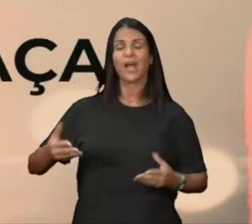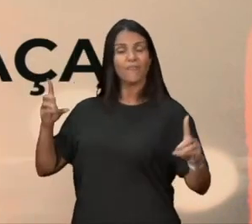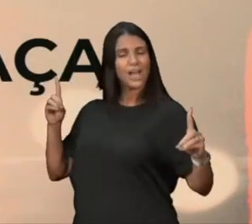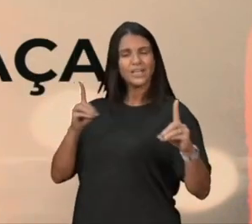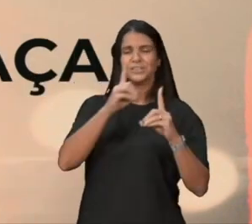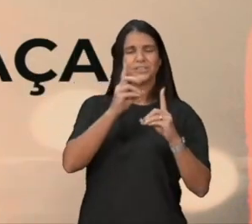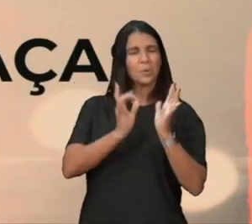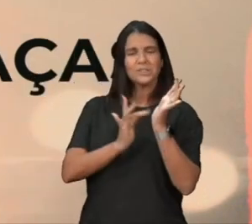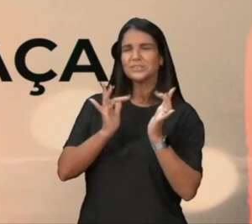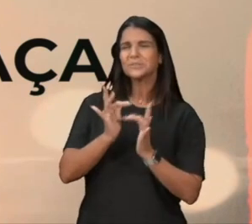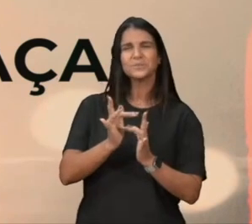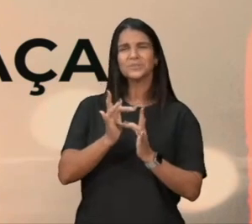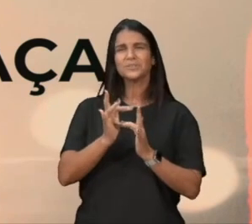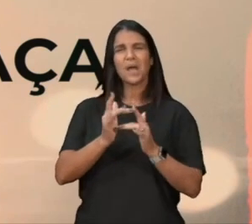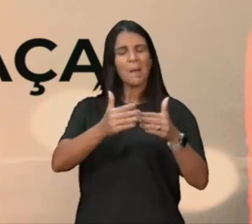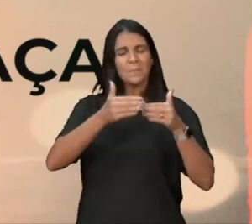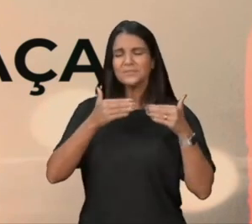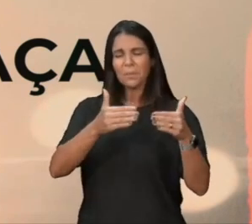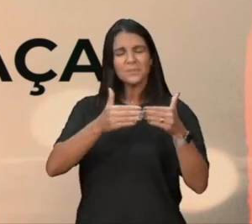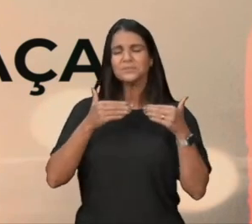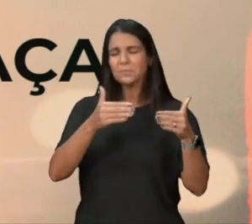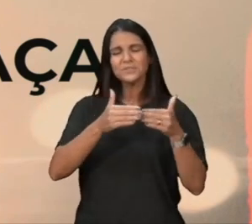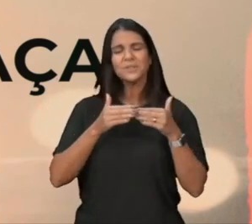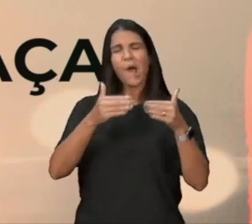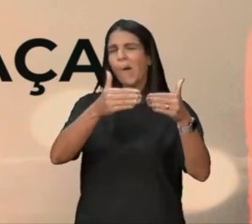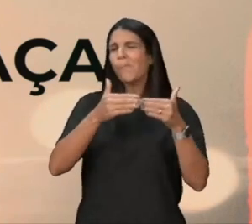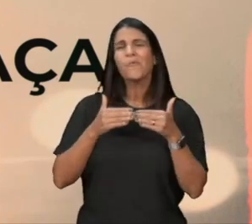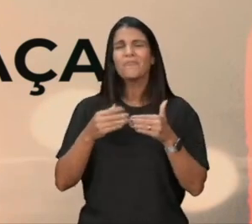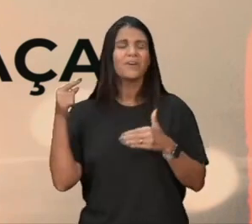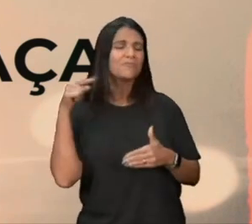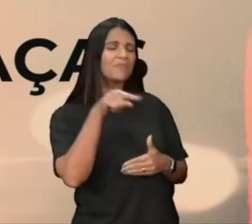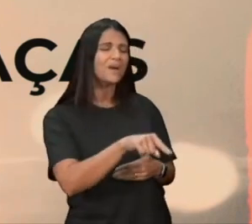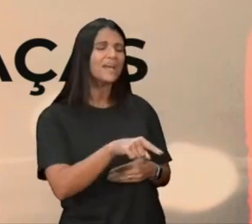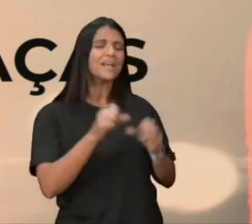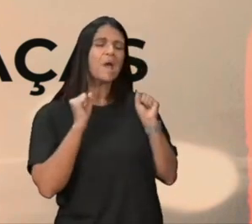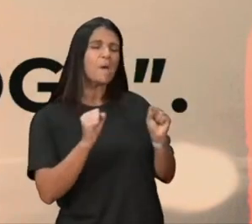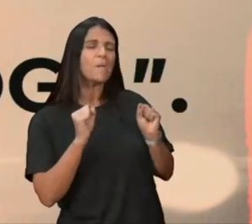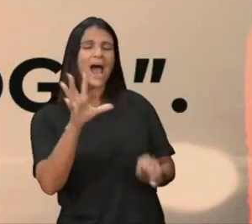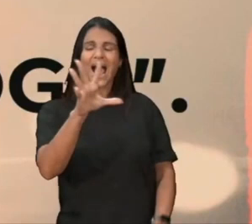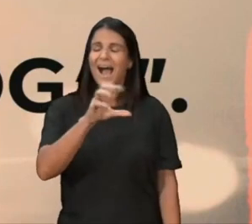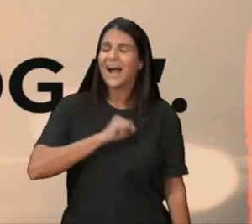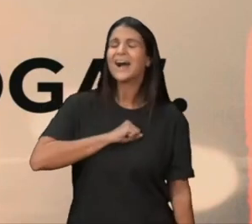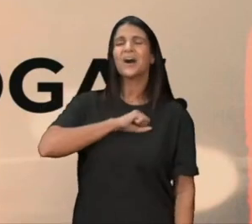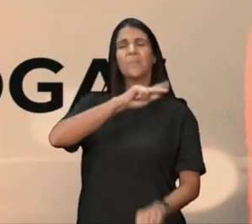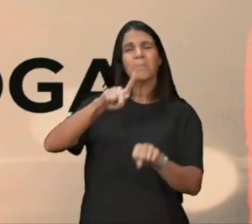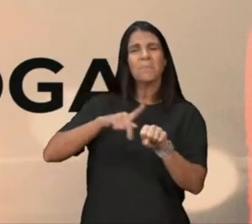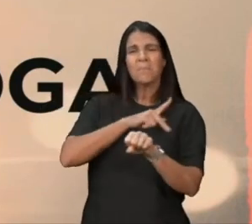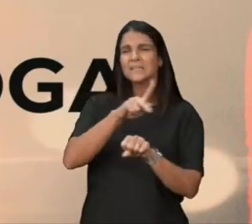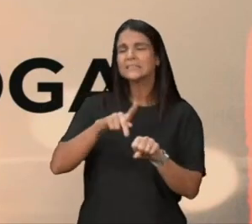com insistência, este homem merece que lhe faças isso, porque ama a nossa nação,